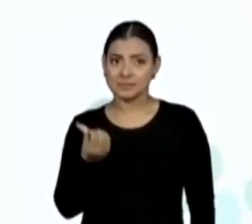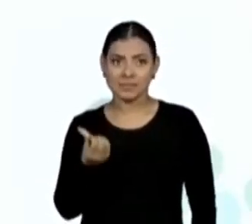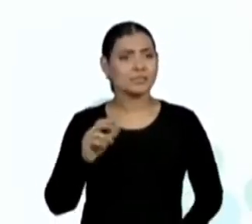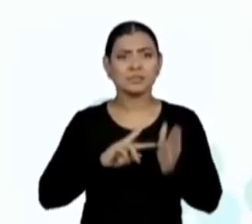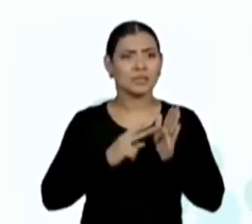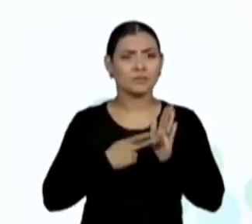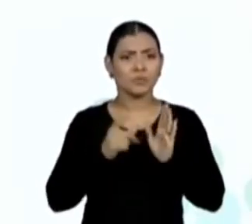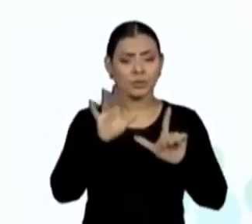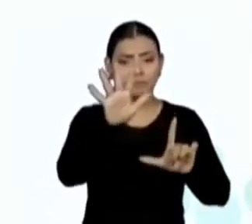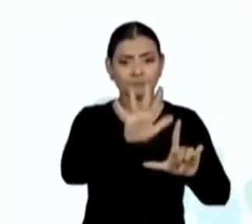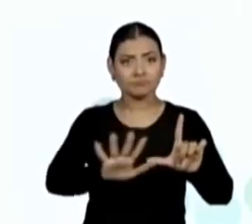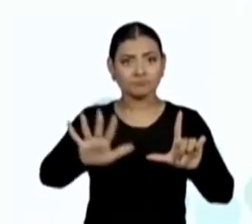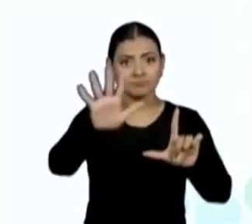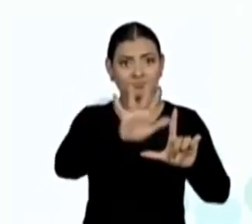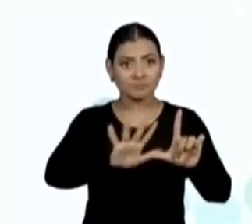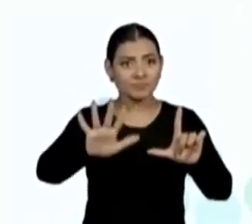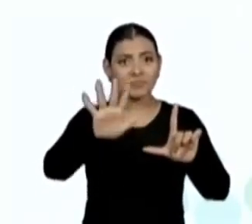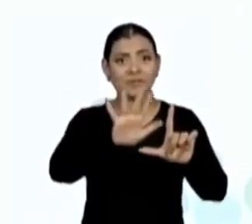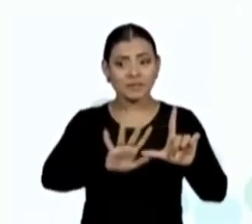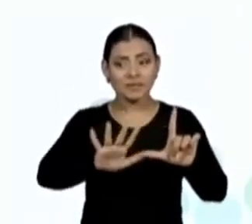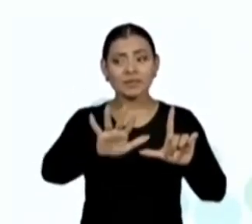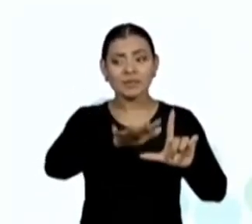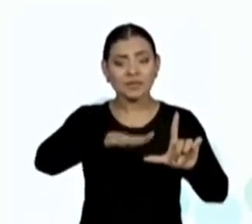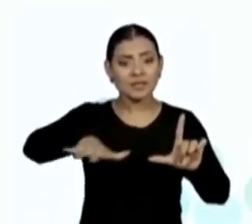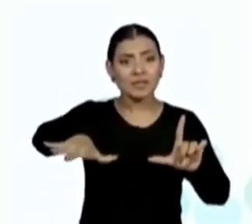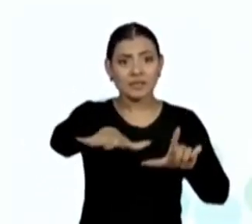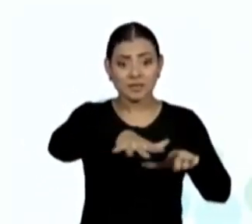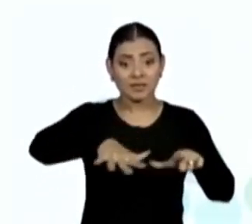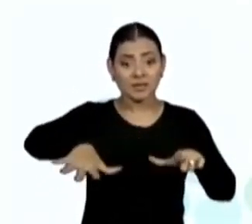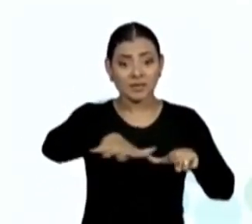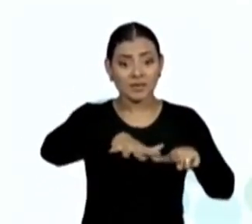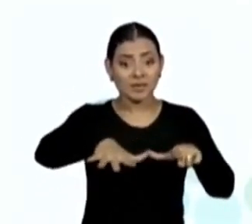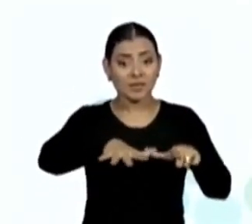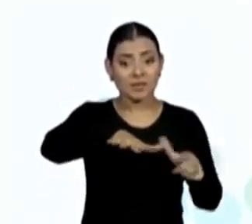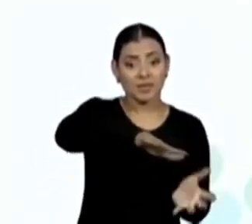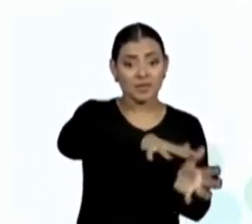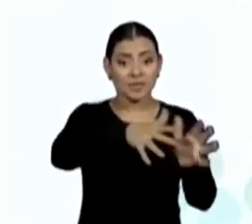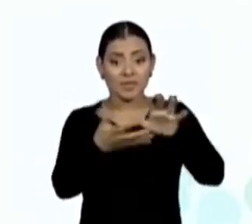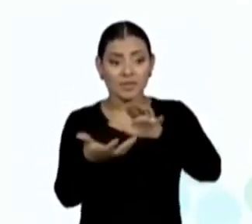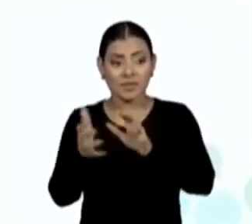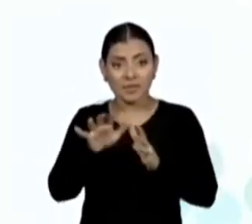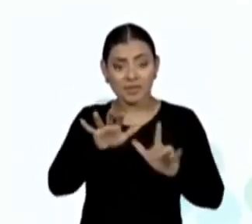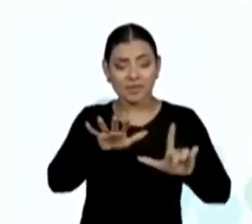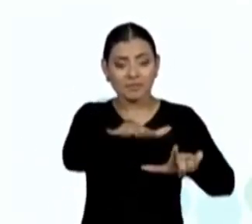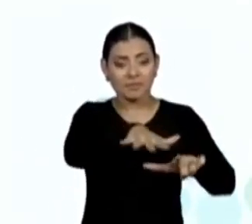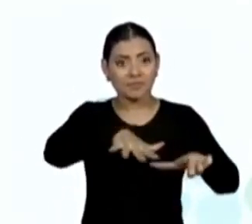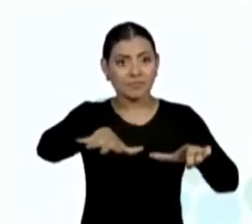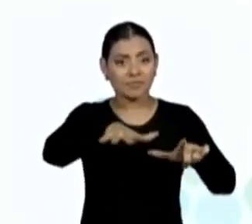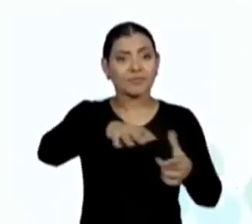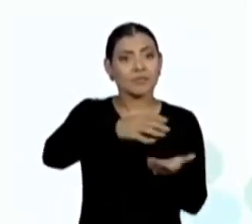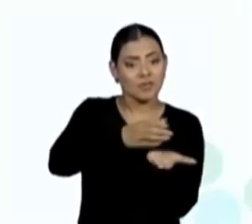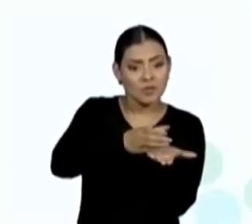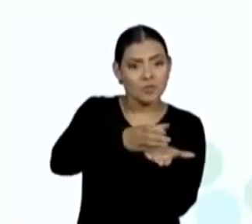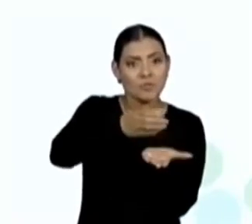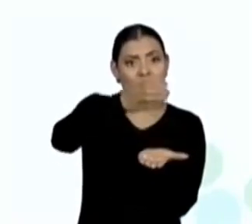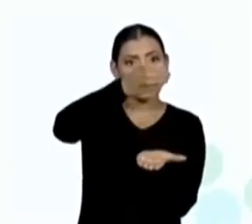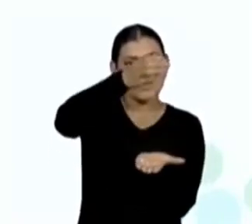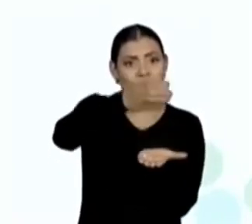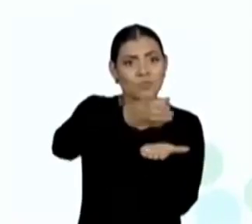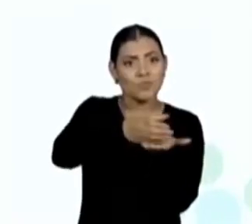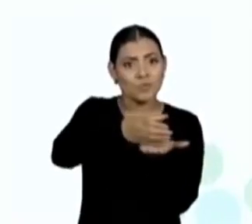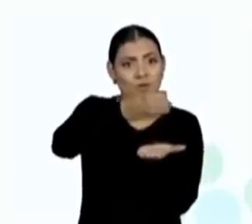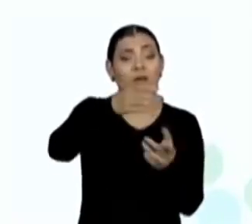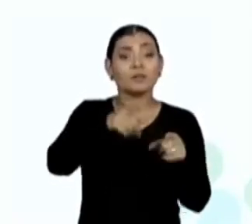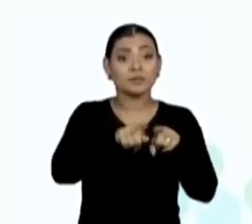figuras espaciais às suas planificações, prismas, pirâmides, cilindros e cones e